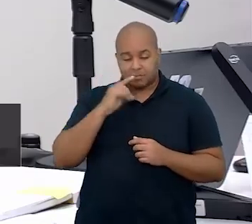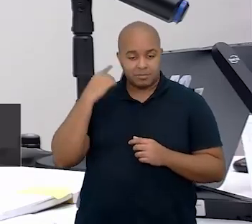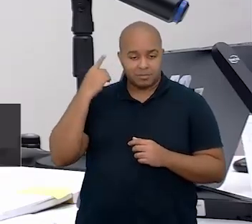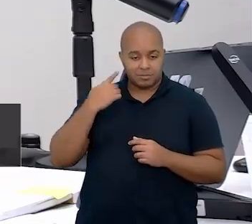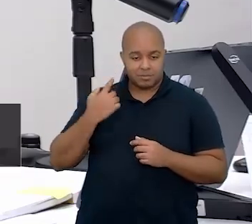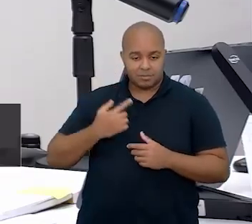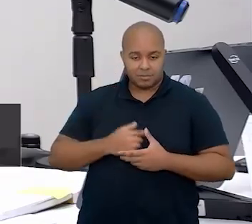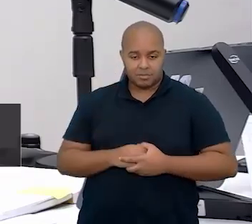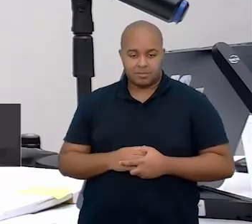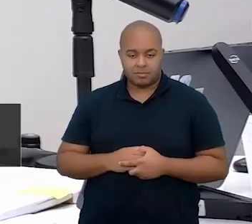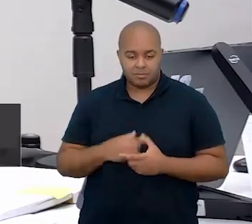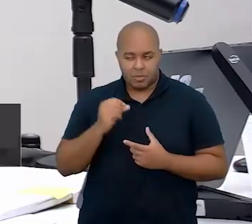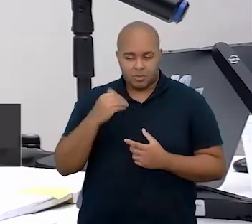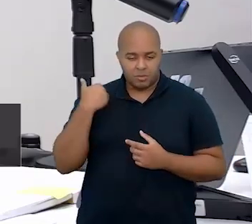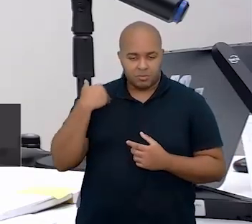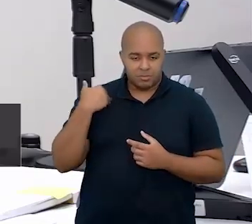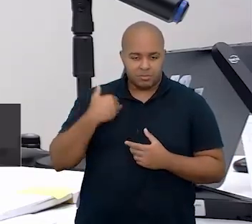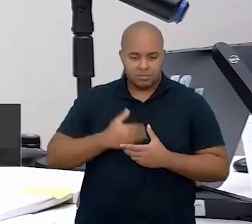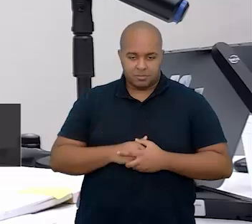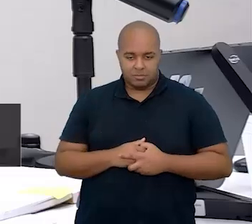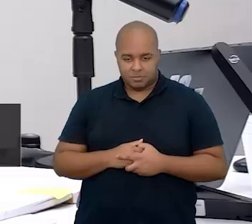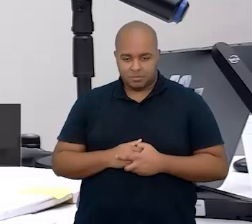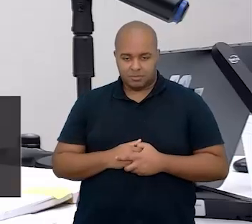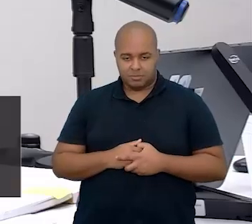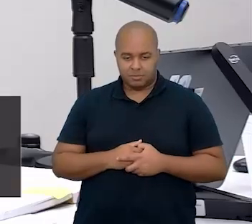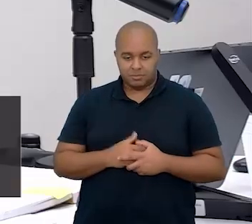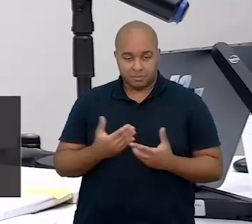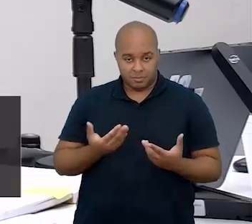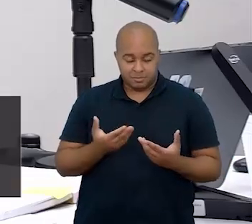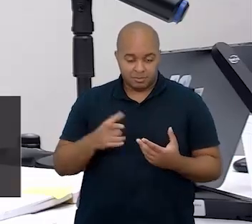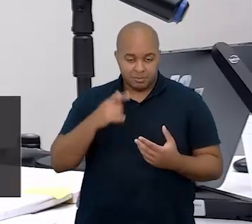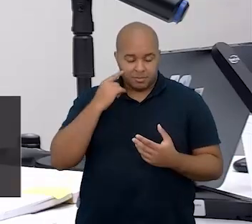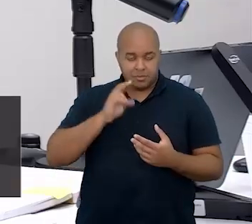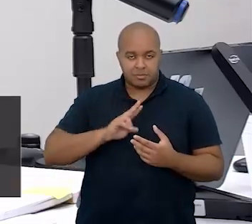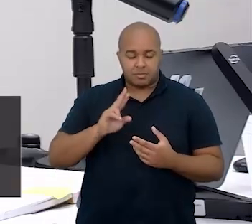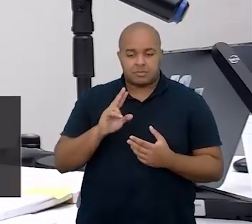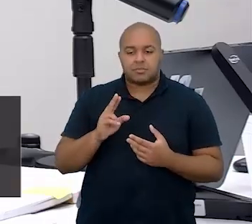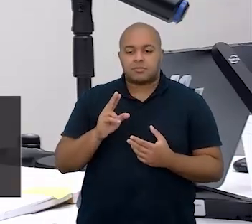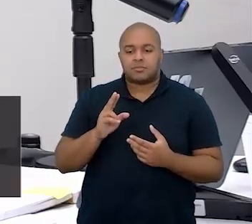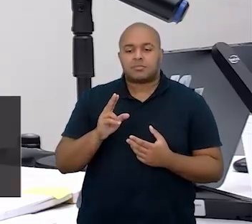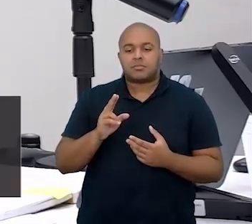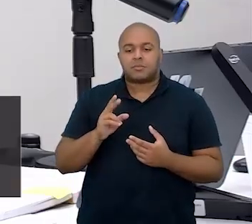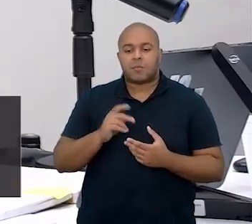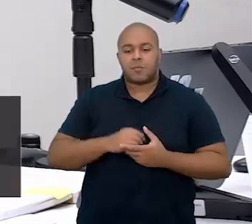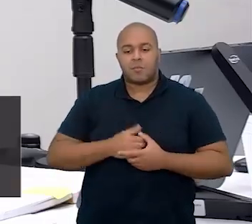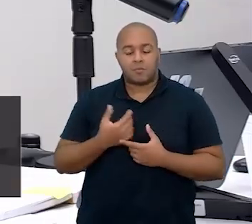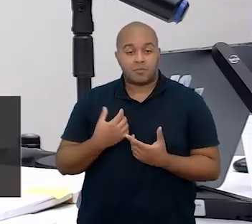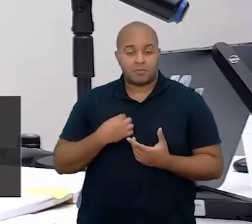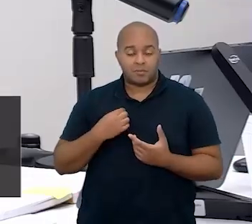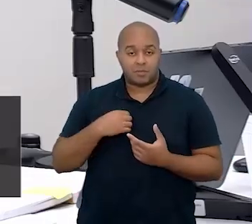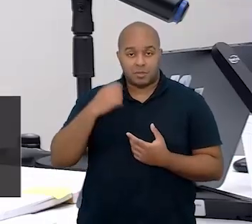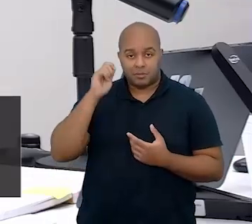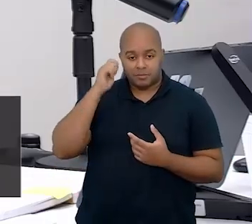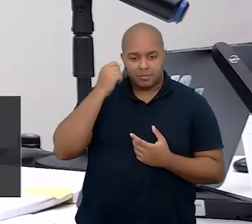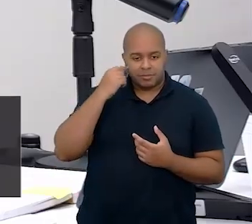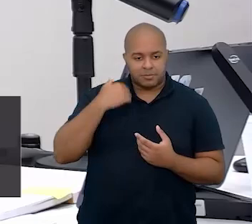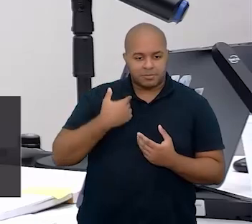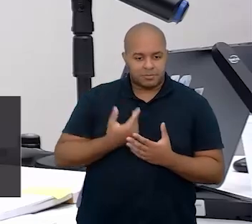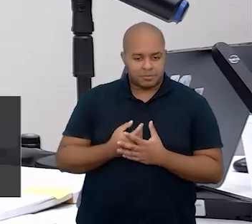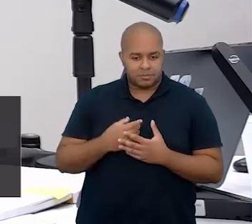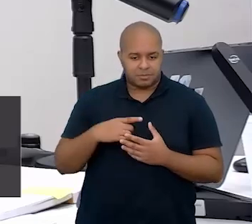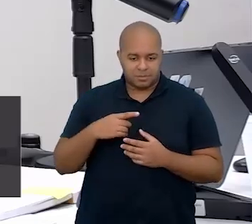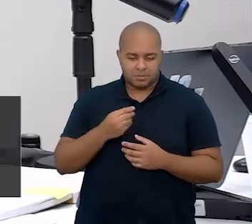cacheados, um pouquinho passando do ombro. Hoje estou vestida com uma blusa preta que tem algum